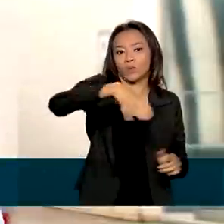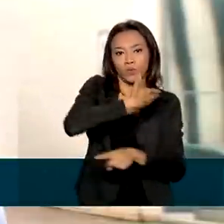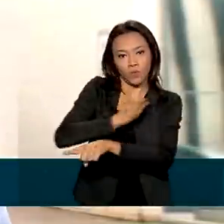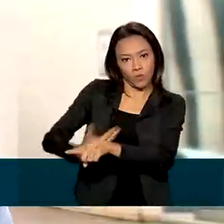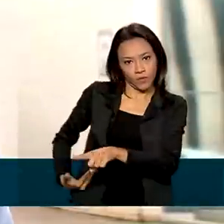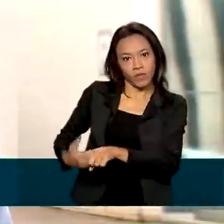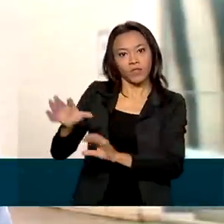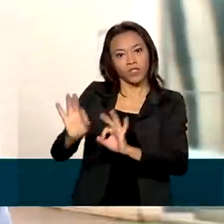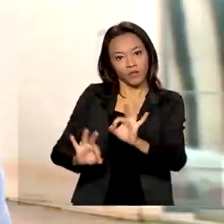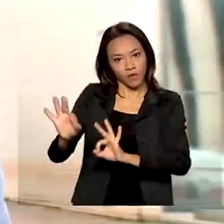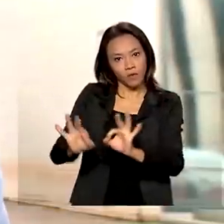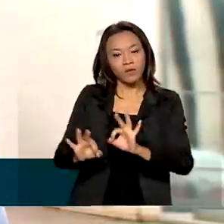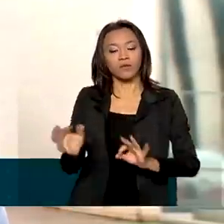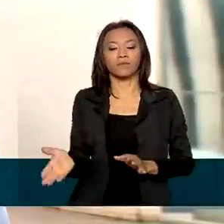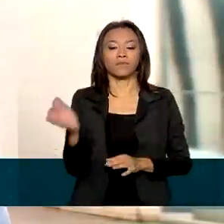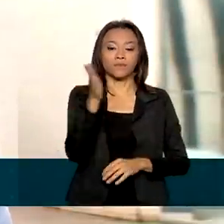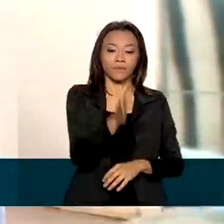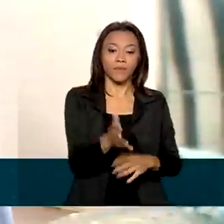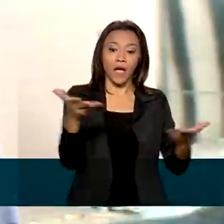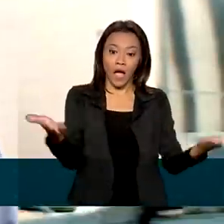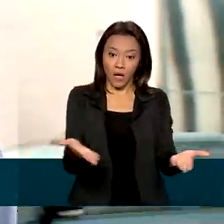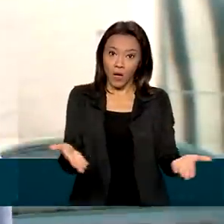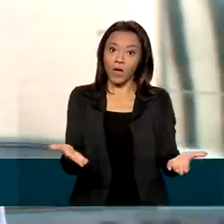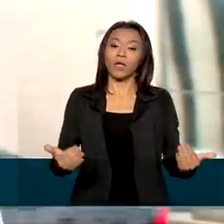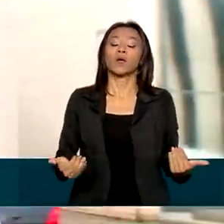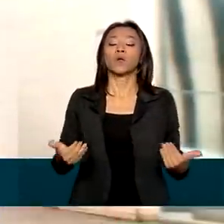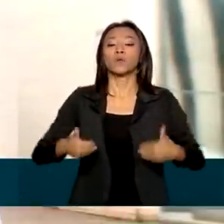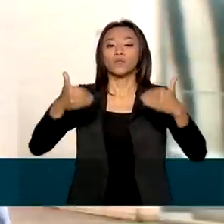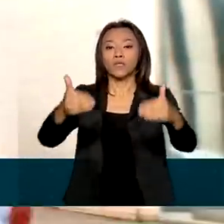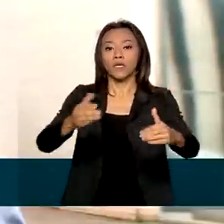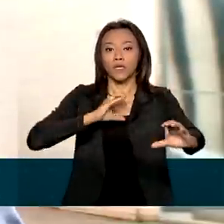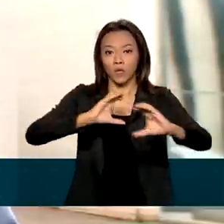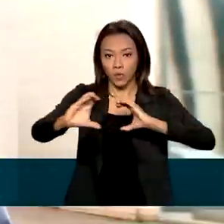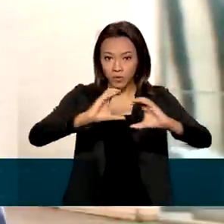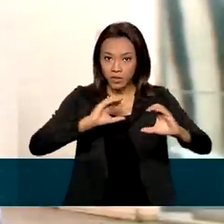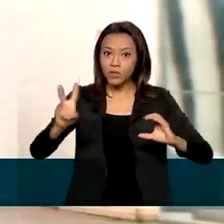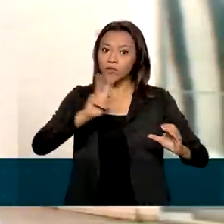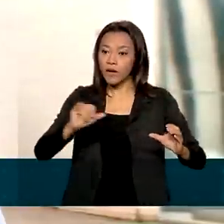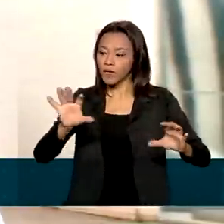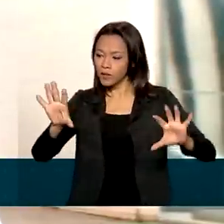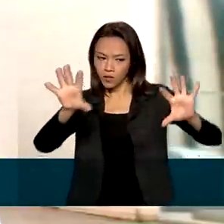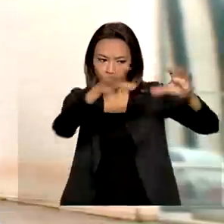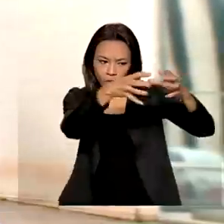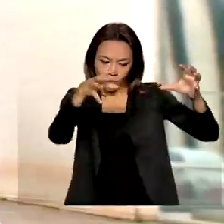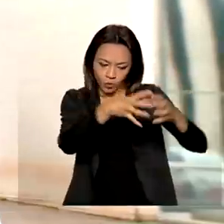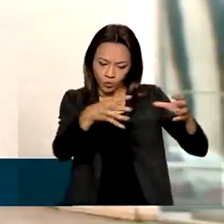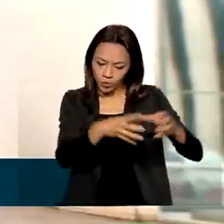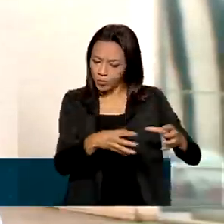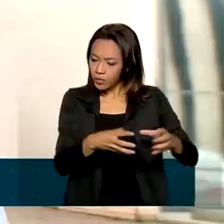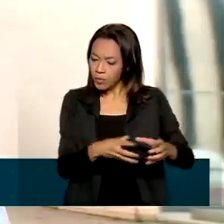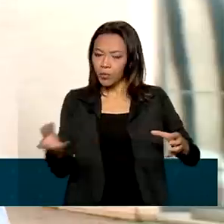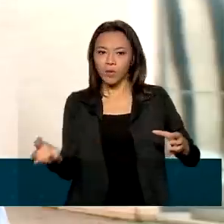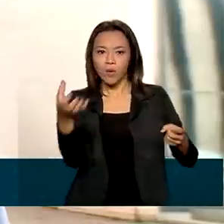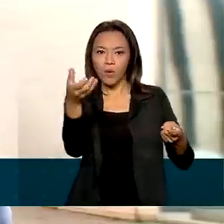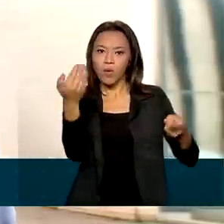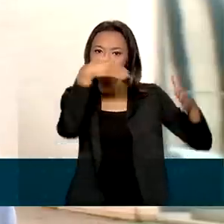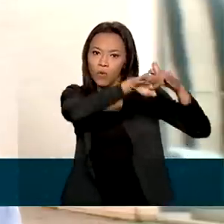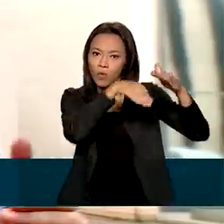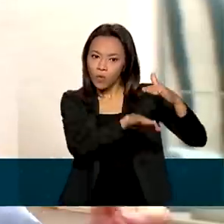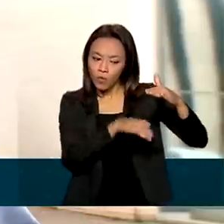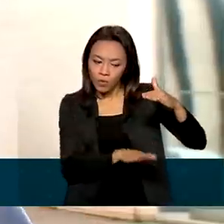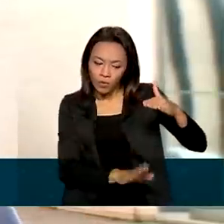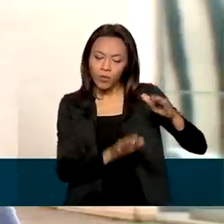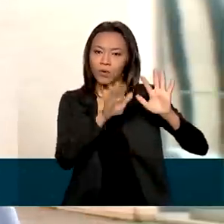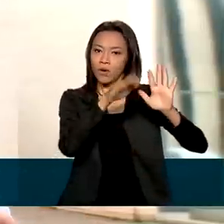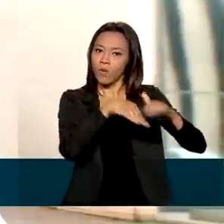A partir de agora, o Ministério das Comunicações vai poder classificar e arquivar documentos do governo em